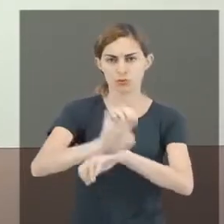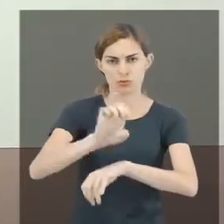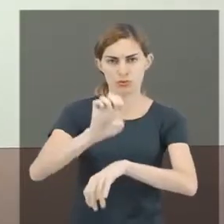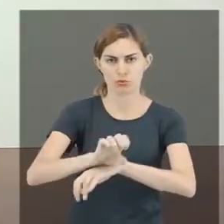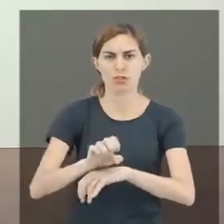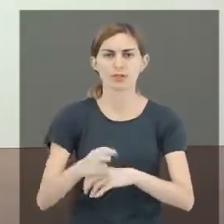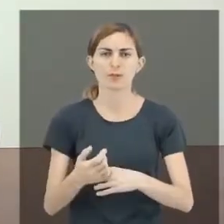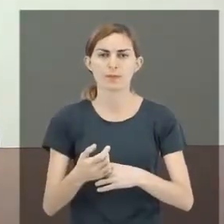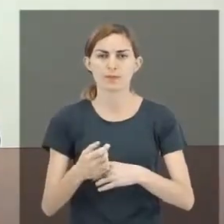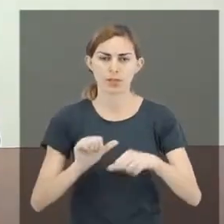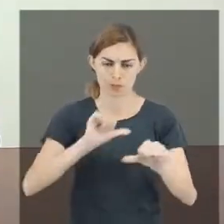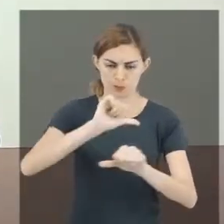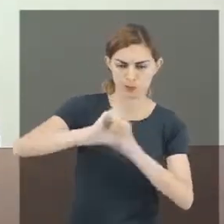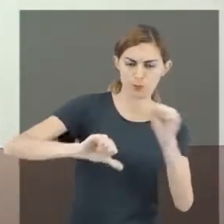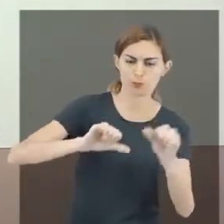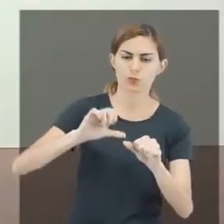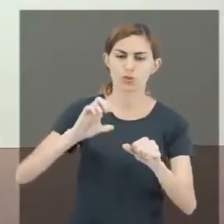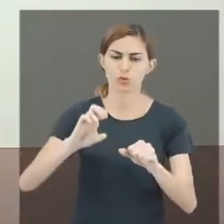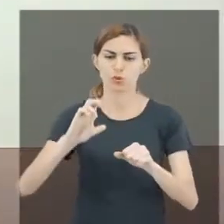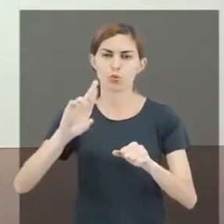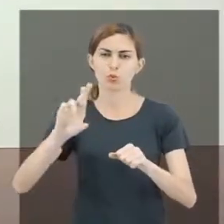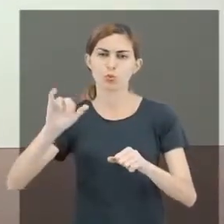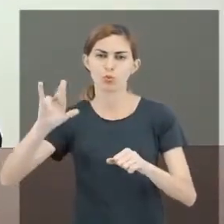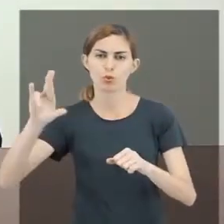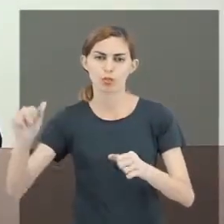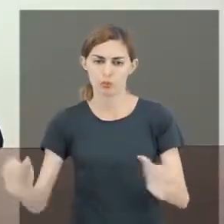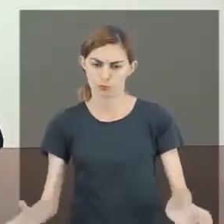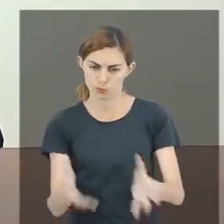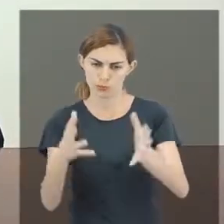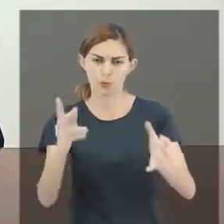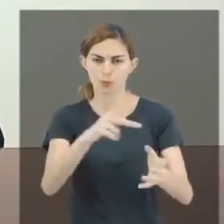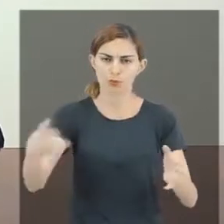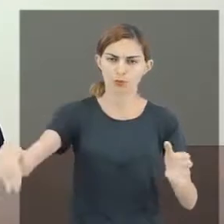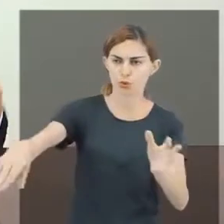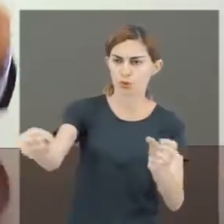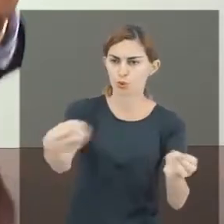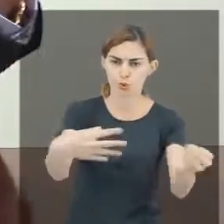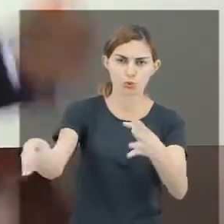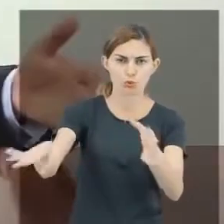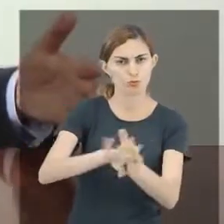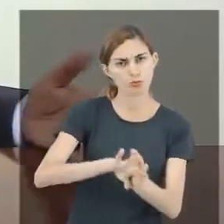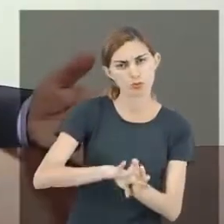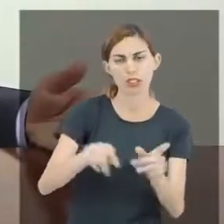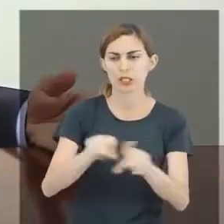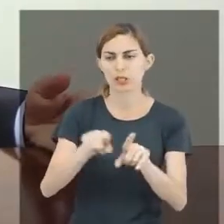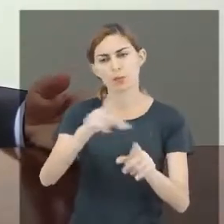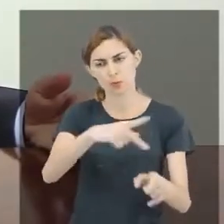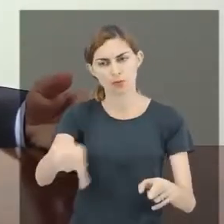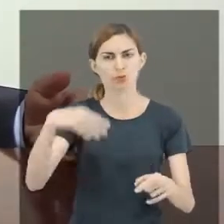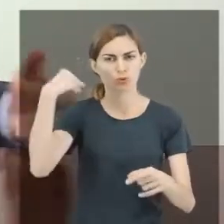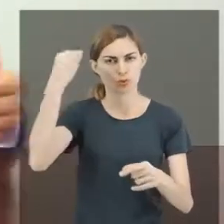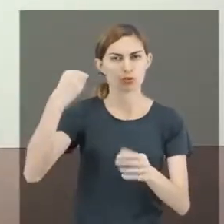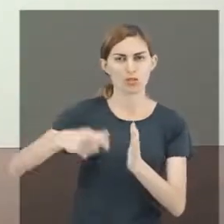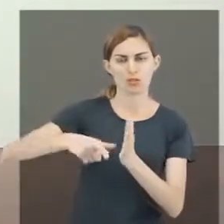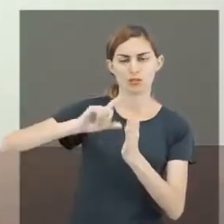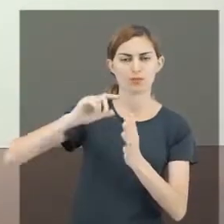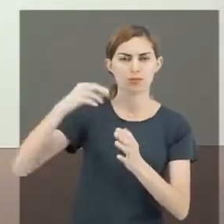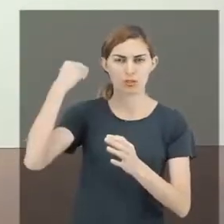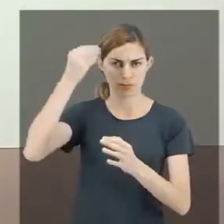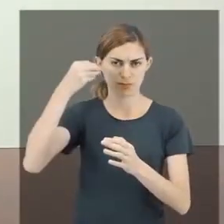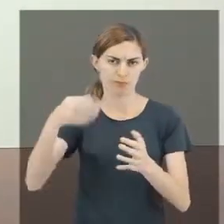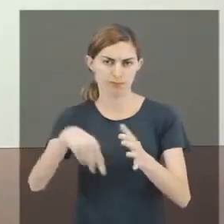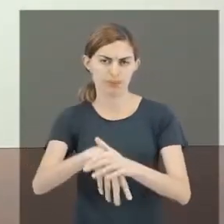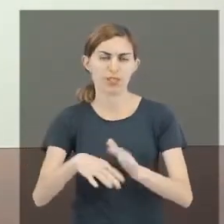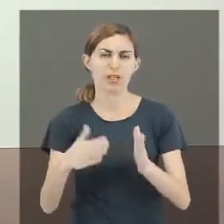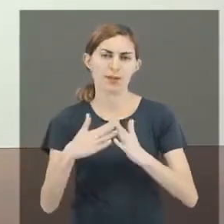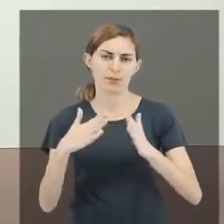Estado. Então, mexemos nesse currículo, fortalecemos com os professores que estão chegando, fortalecemos com os professores da casa, e isso dá